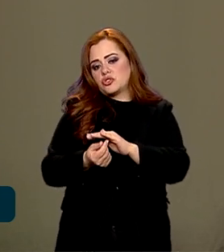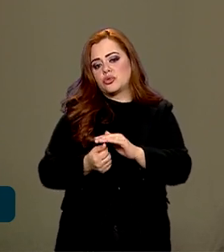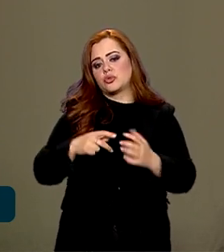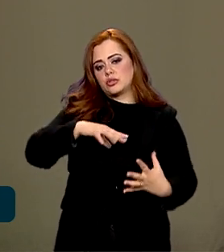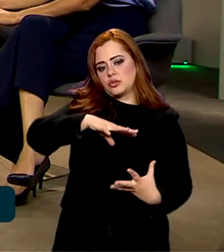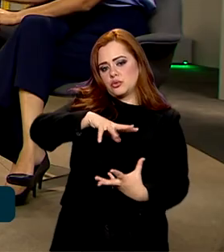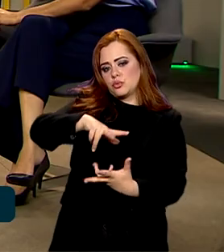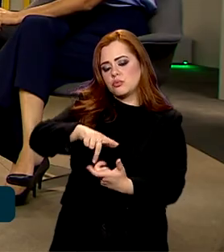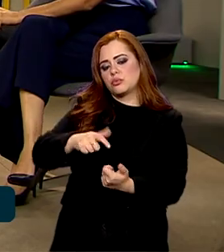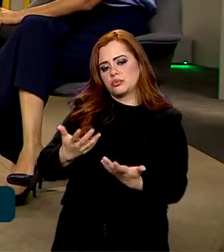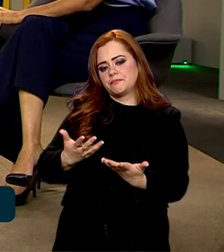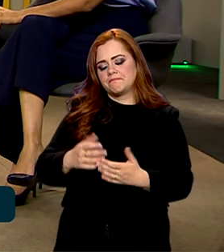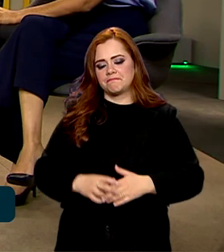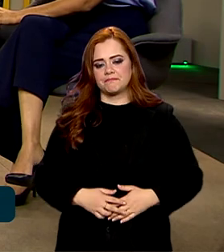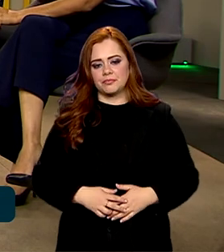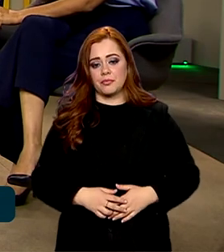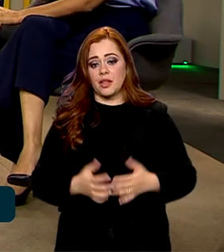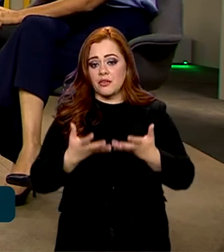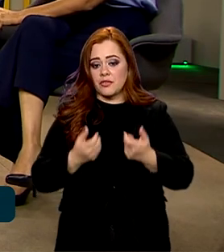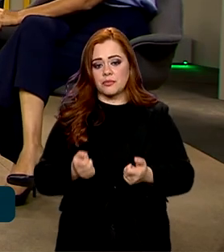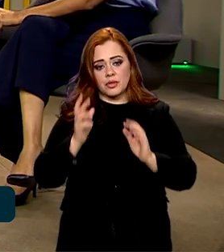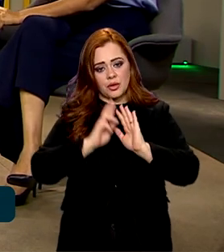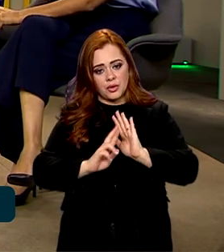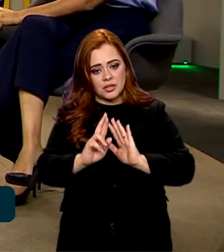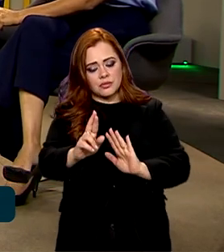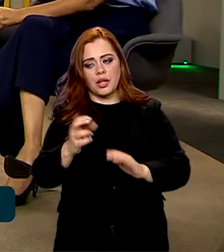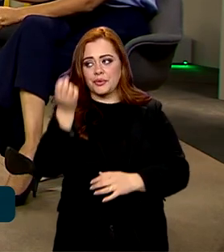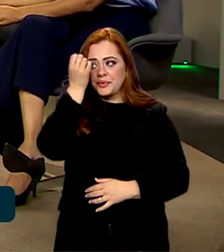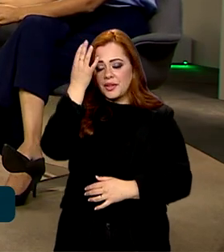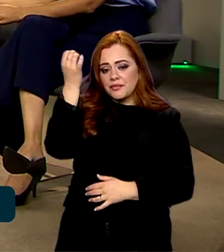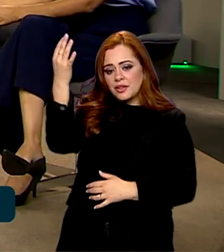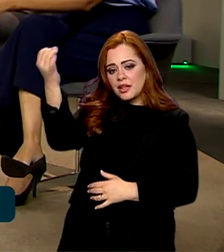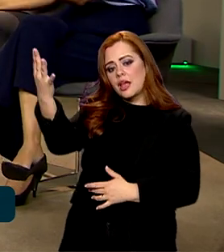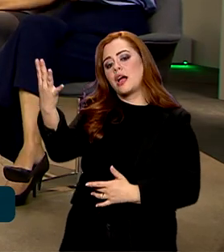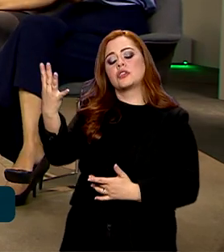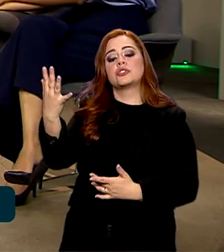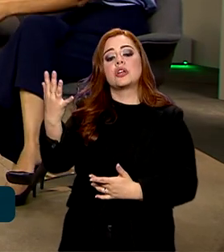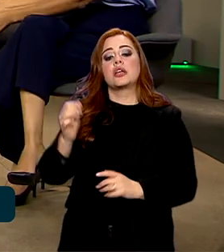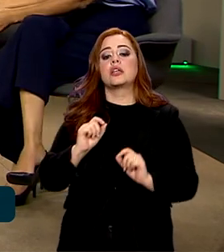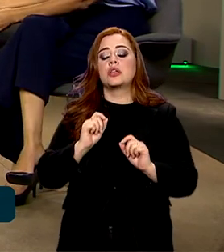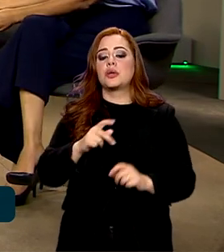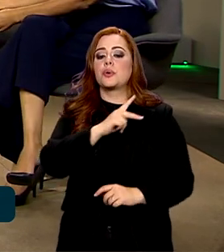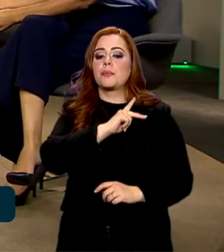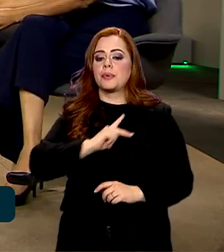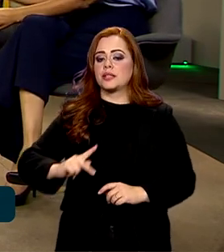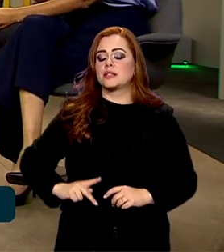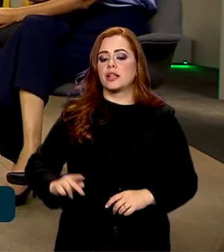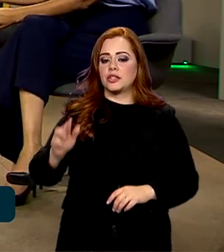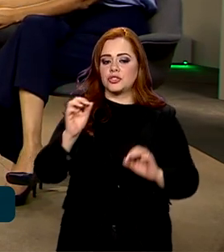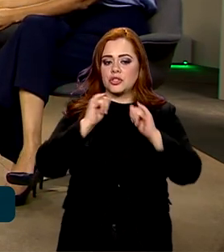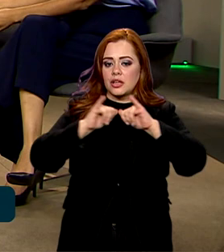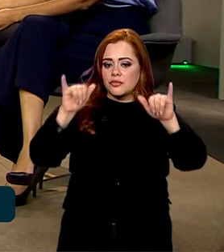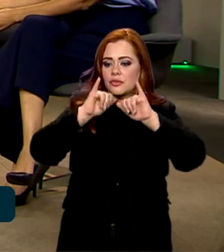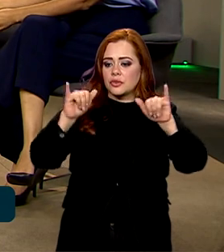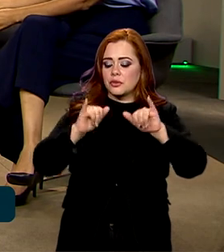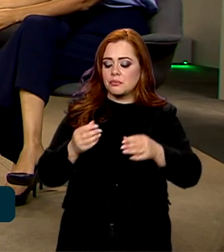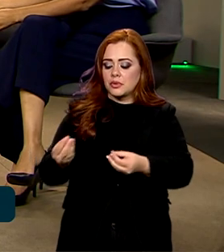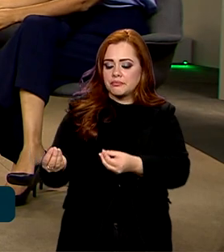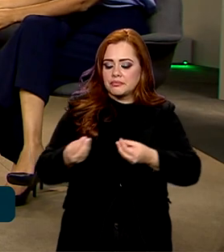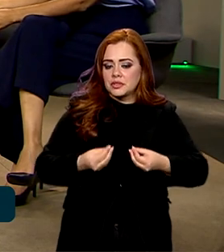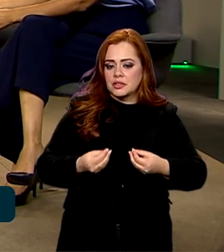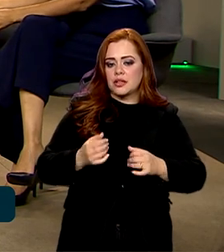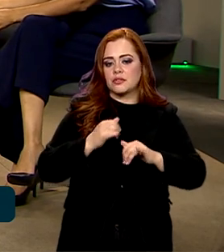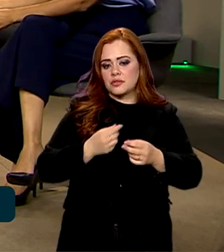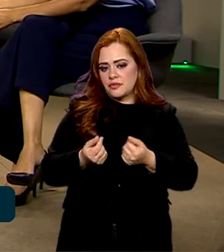Vamos ver o resultado aí dessa viagem, dessa rodada de viagens que o presidente Lula anunciou aí, para atrair esses investimentos.